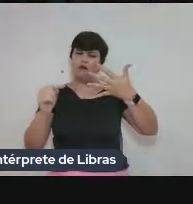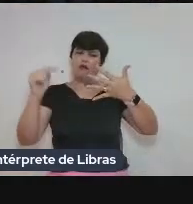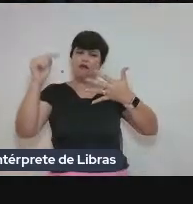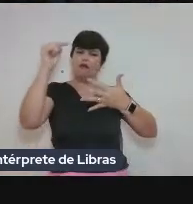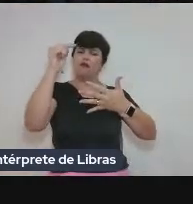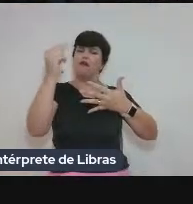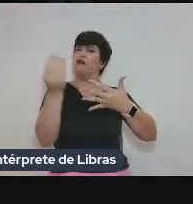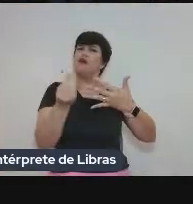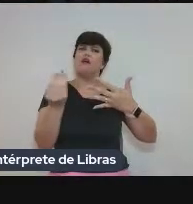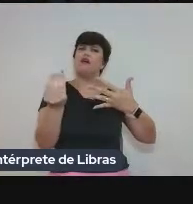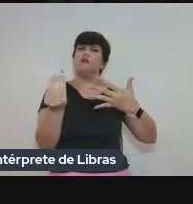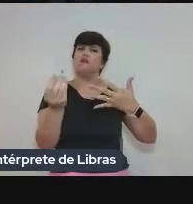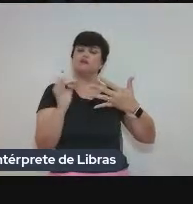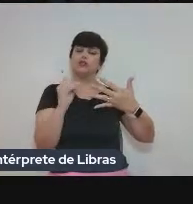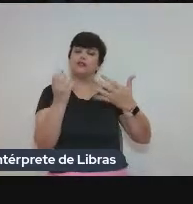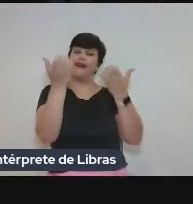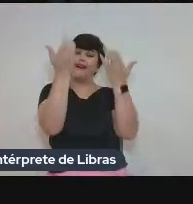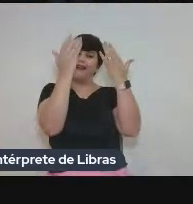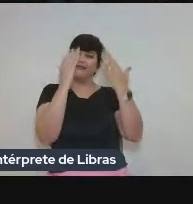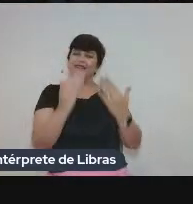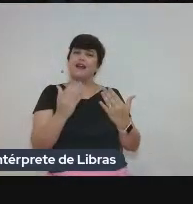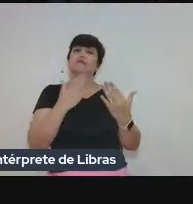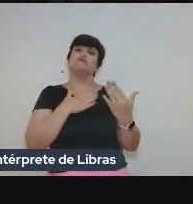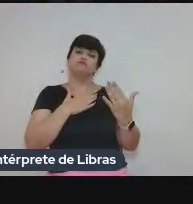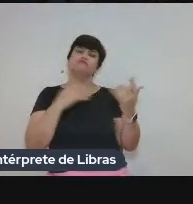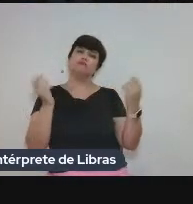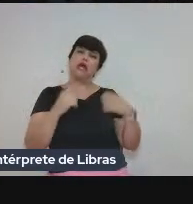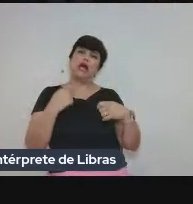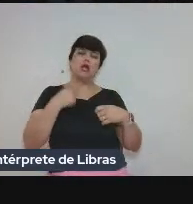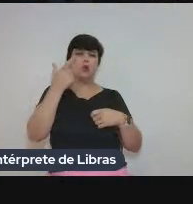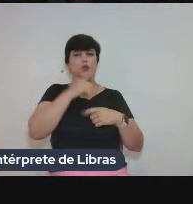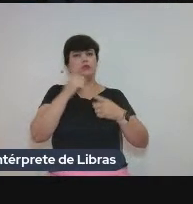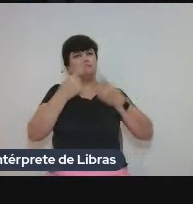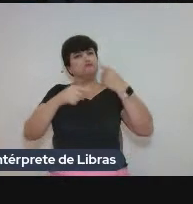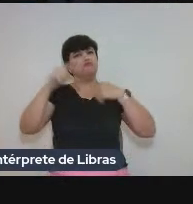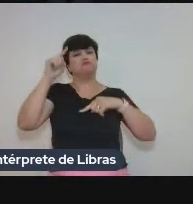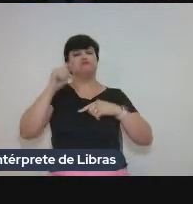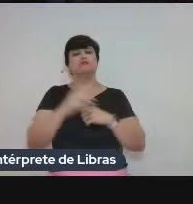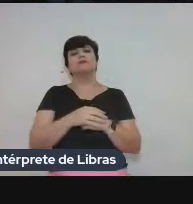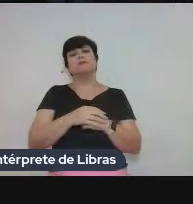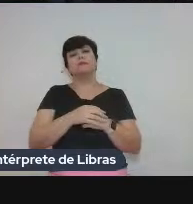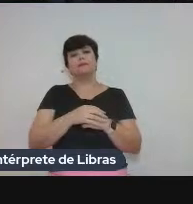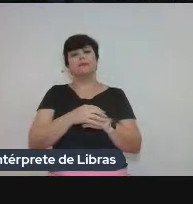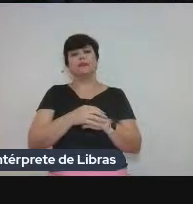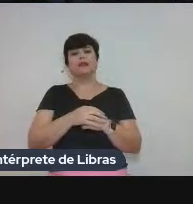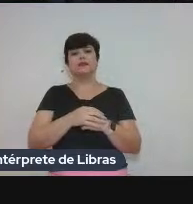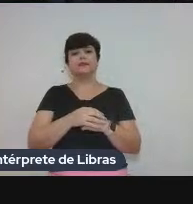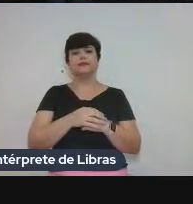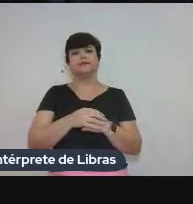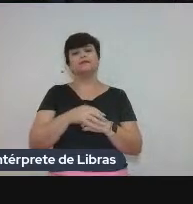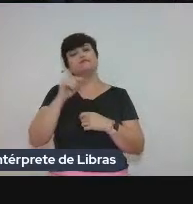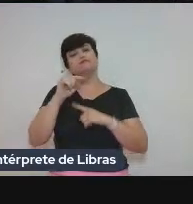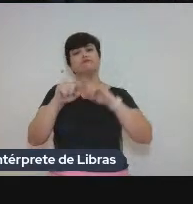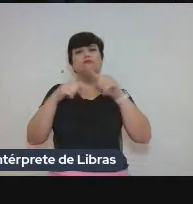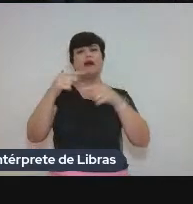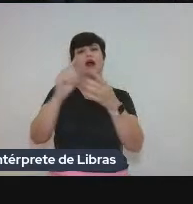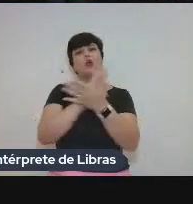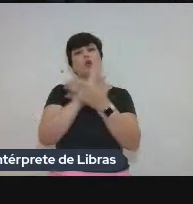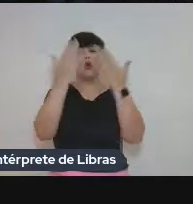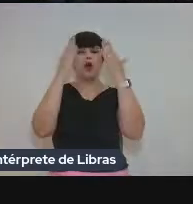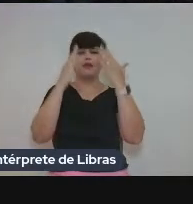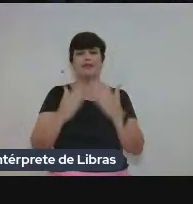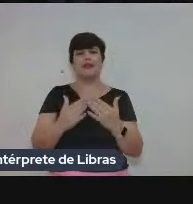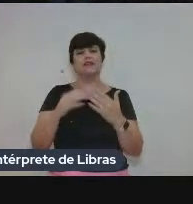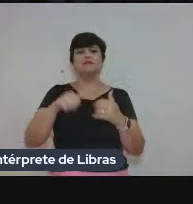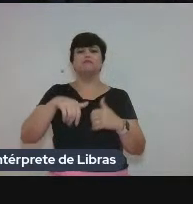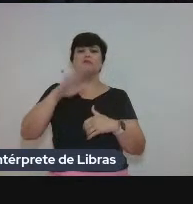Então, essas análises vão me permitir a cair. Pode passar. E mais algumas outras análises?